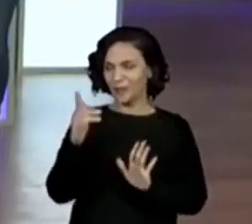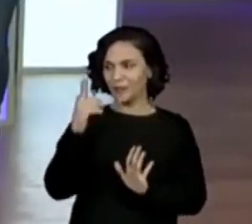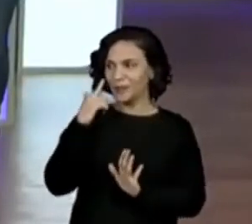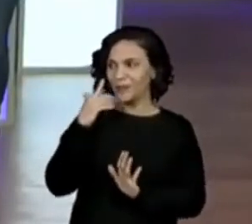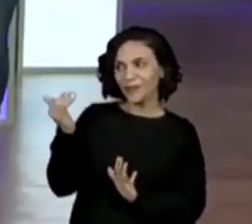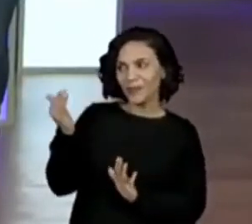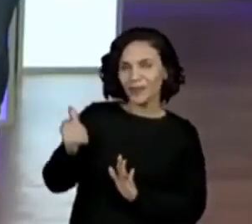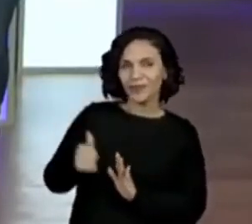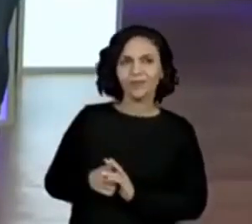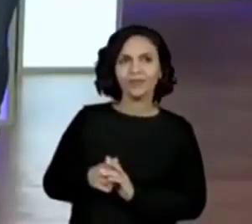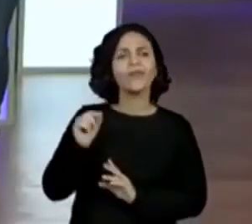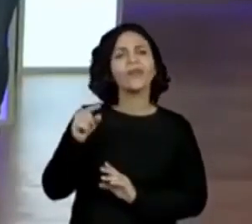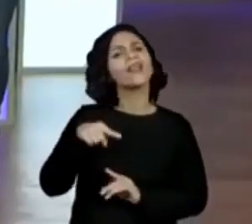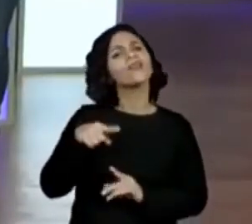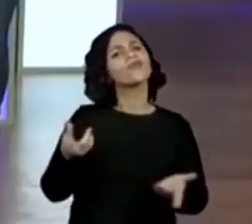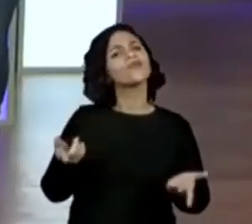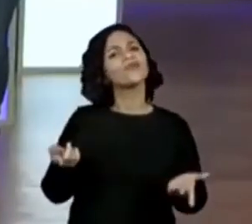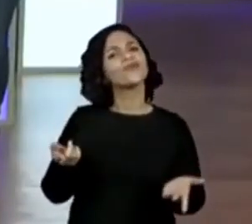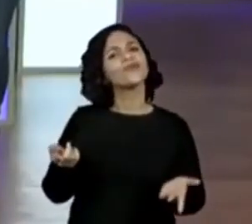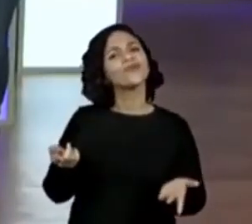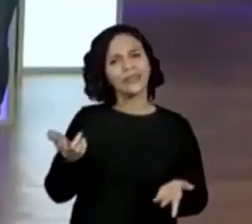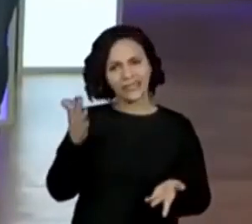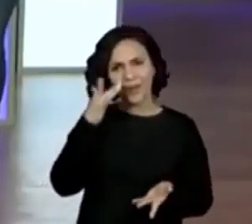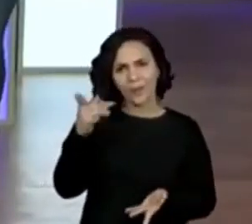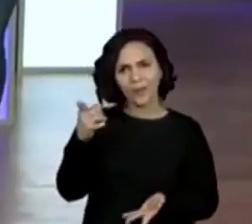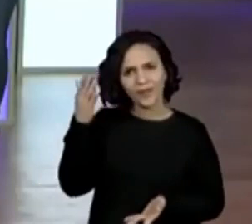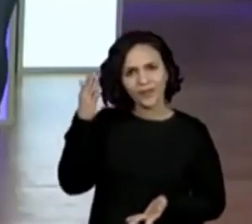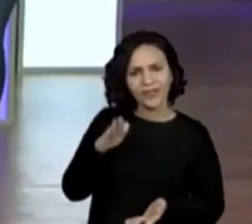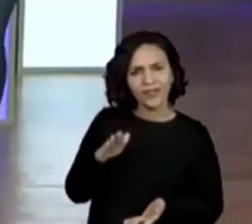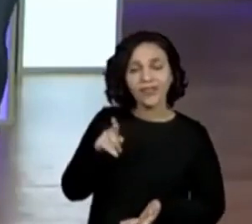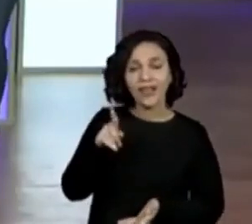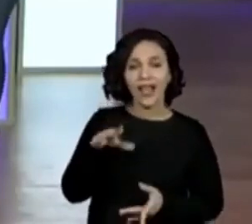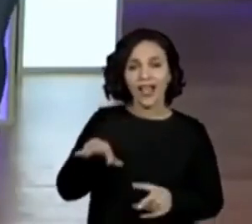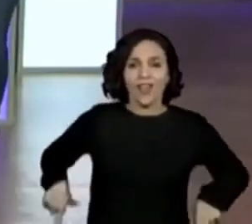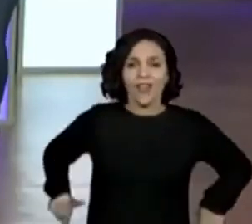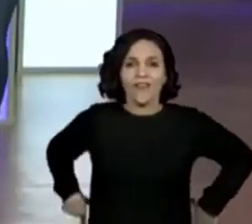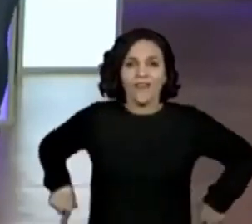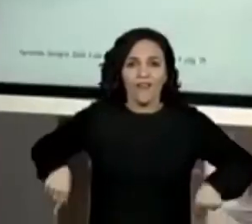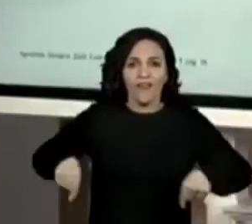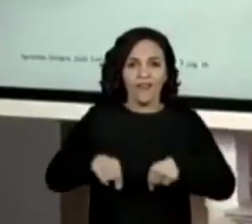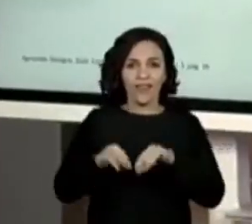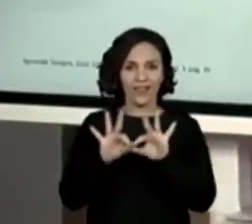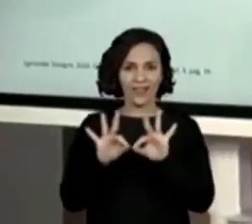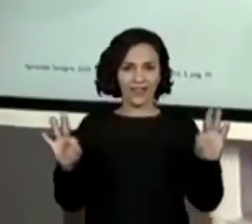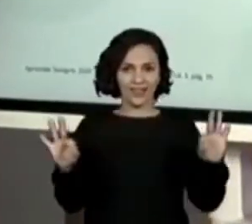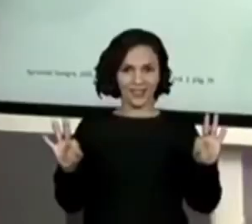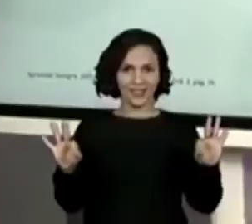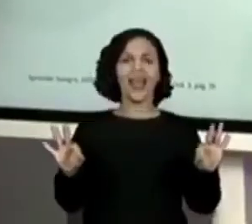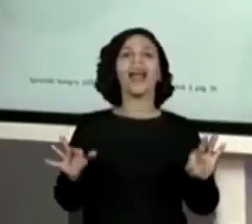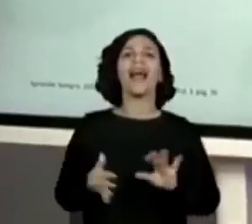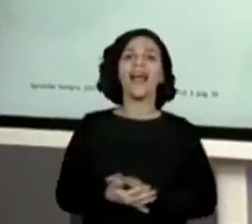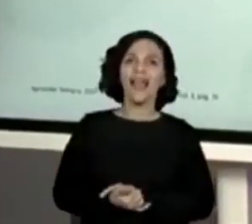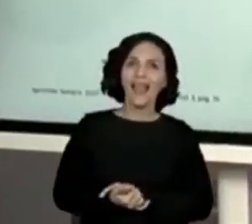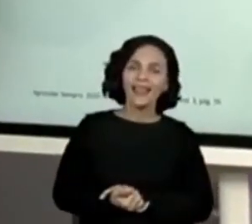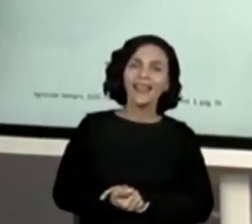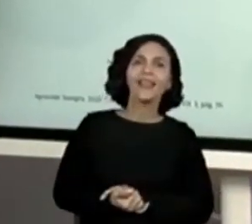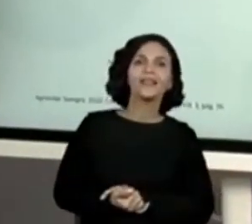O que é isso aqui, professora Fran? Uma fita métrica. Uma fita métrica.